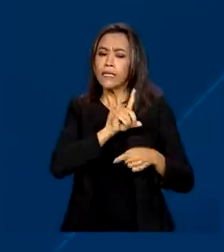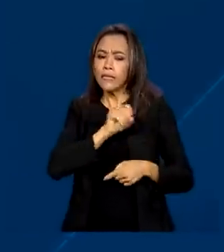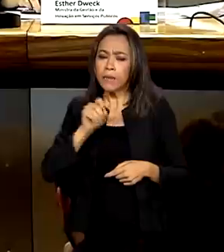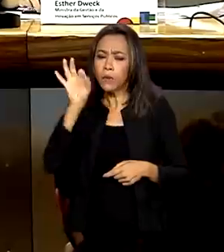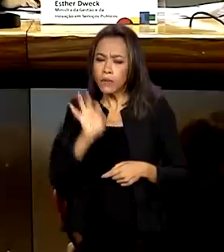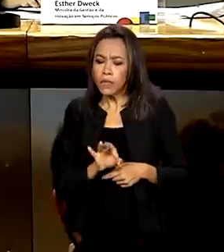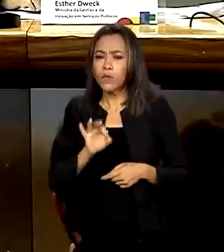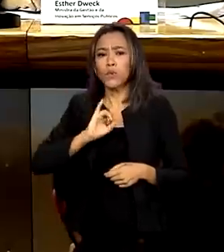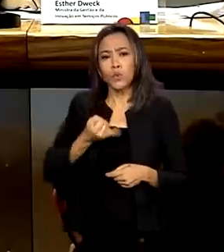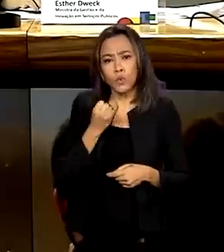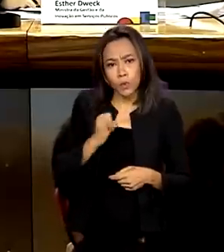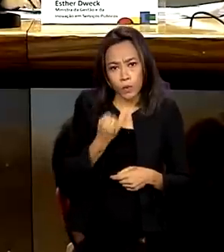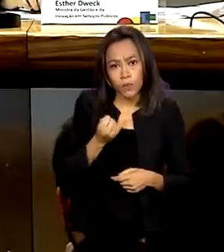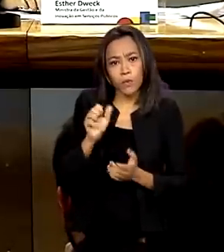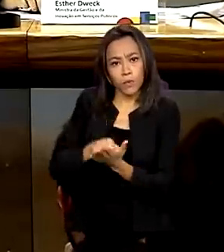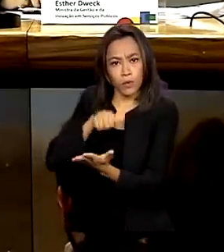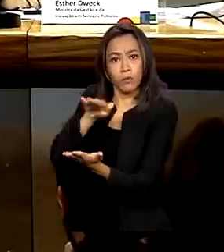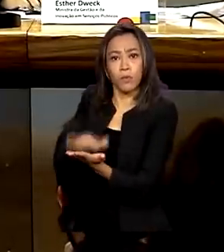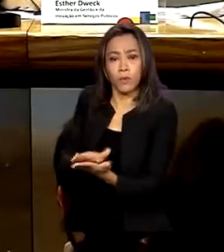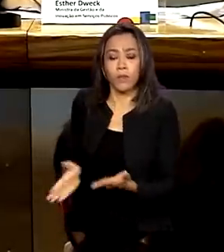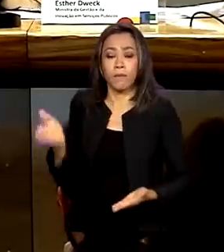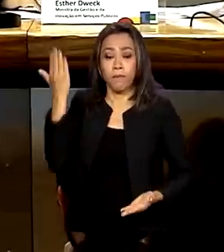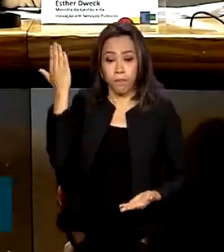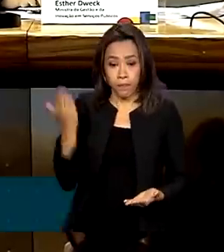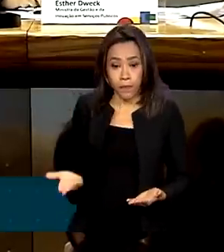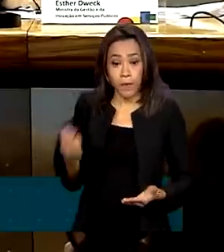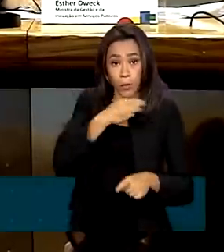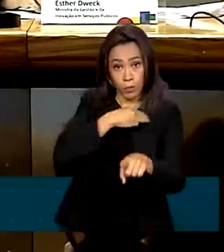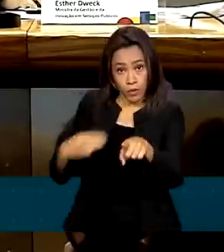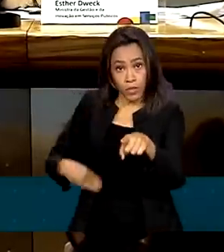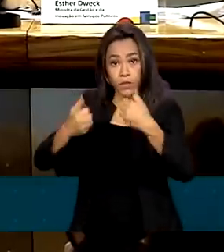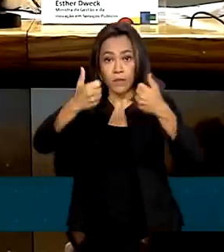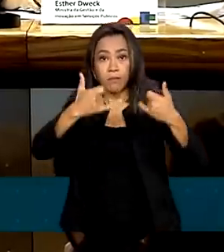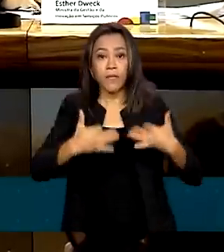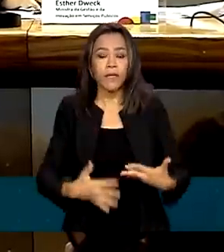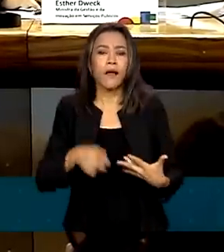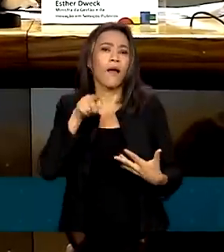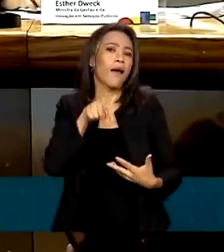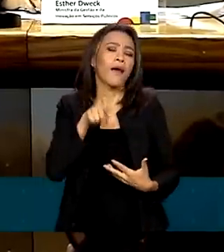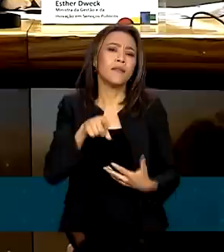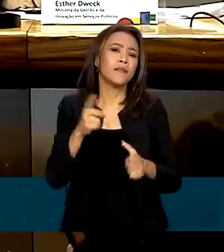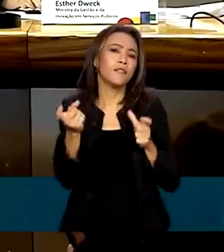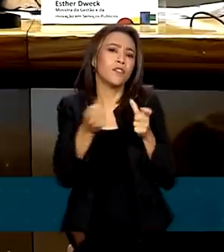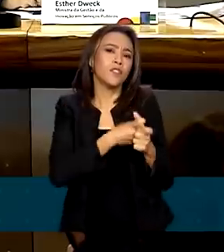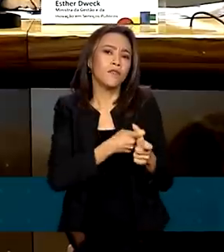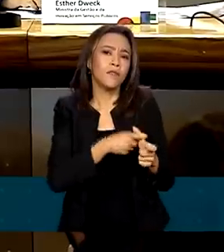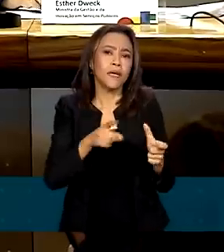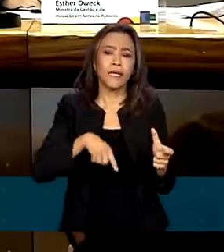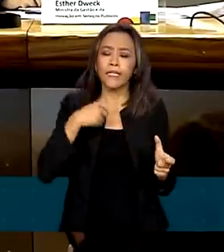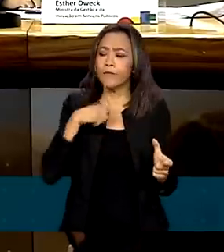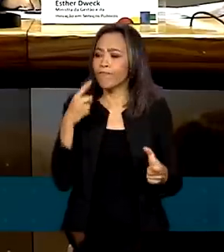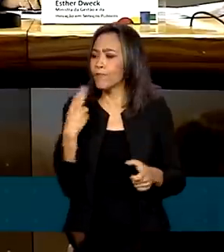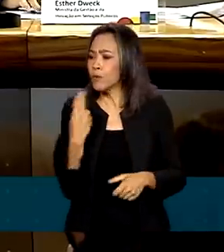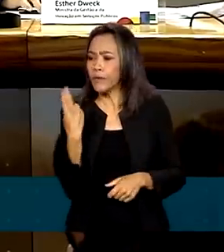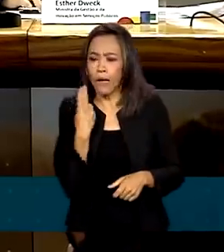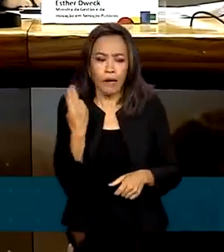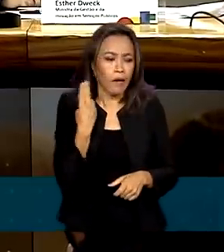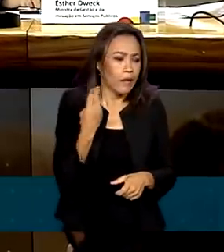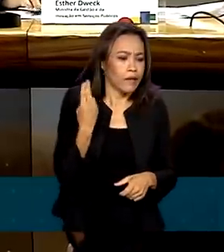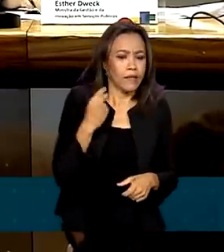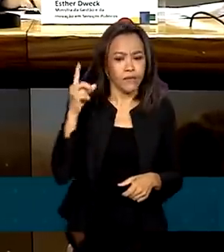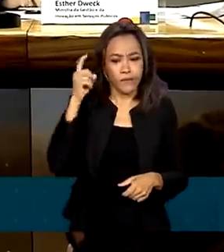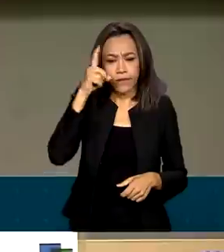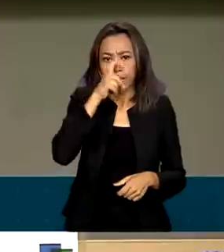e juros. De acordo com o ministro Fernando Haddad, a medida vale para dívidas consideradas irrecuperáveis e de difícil